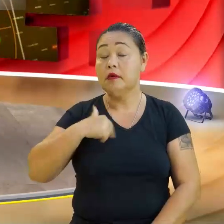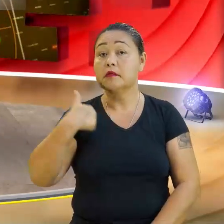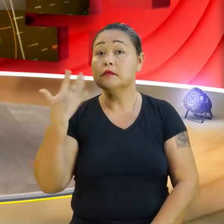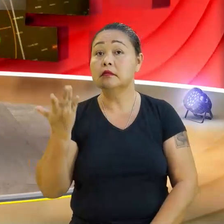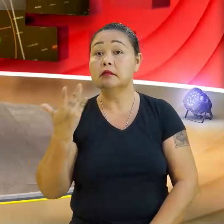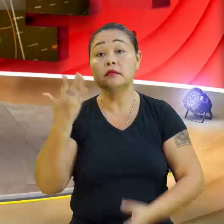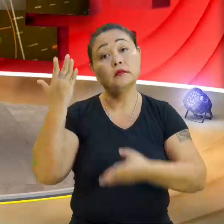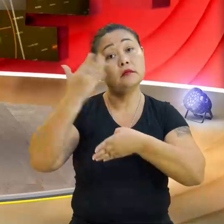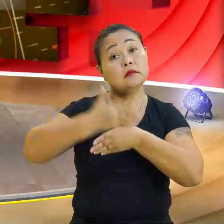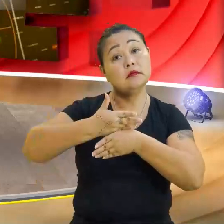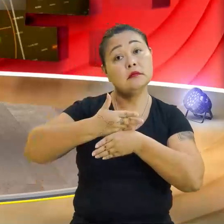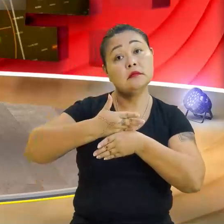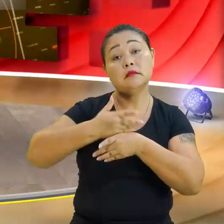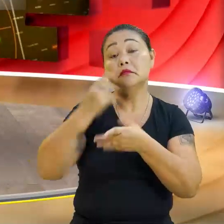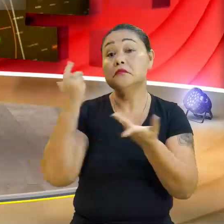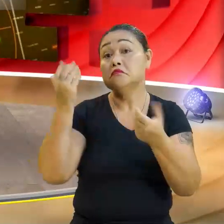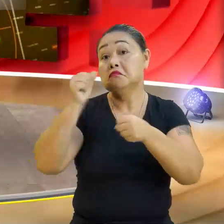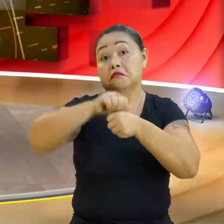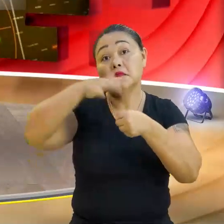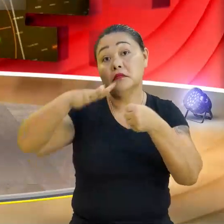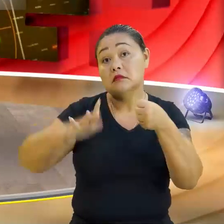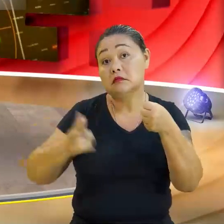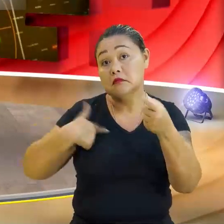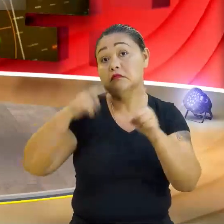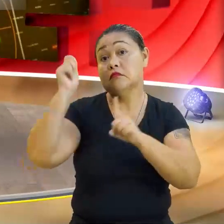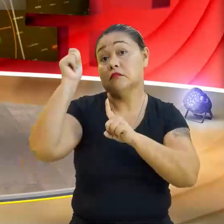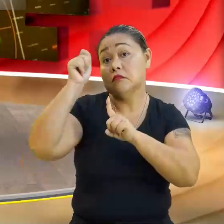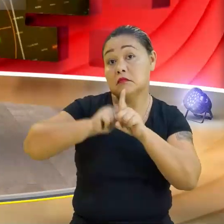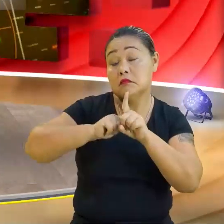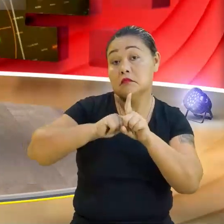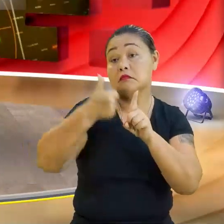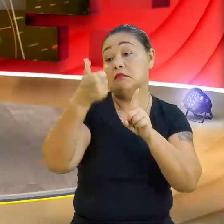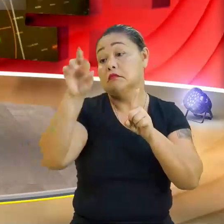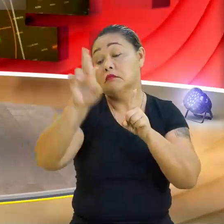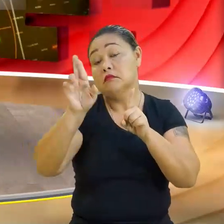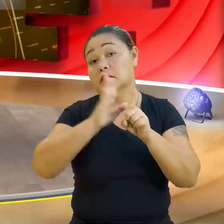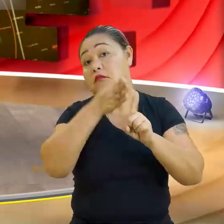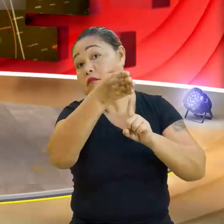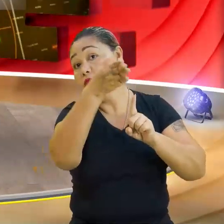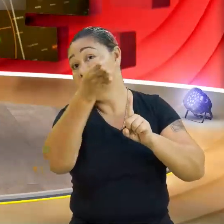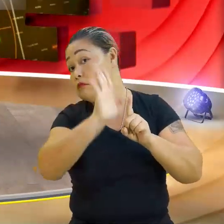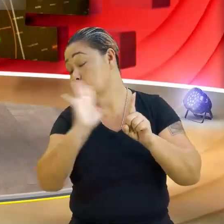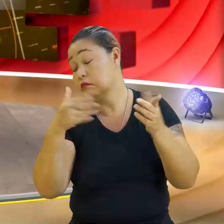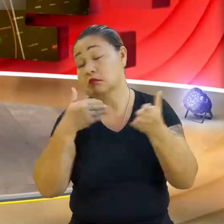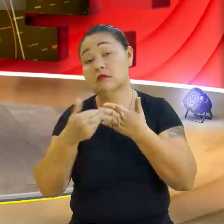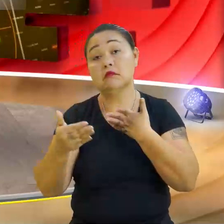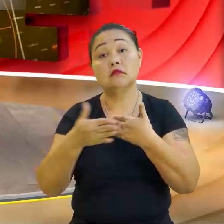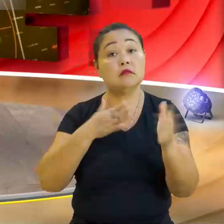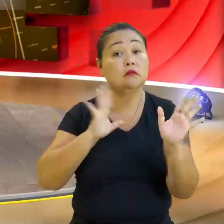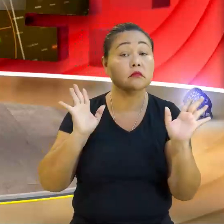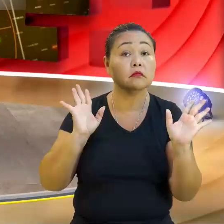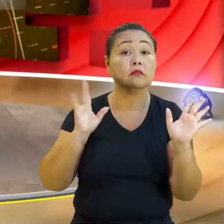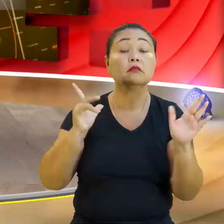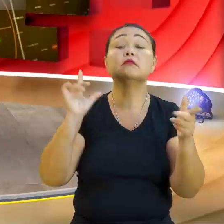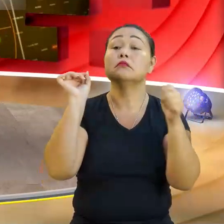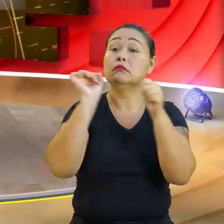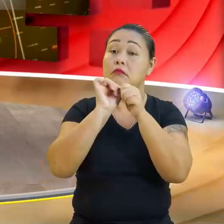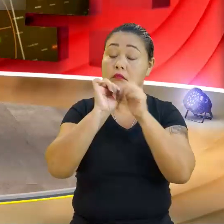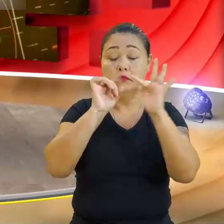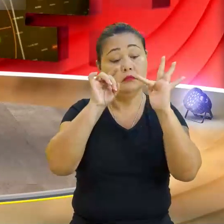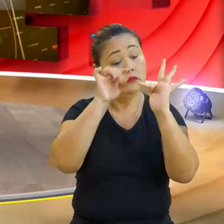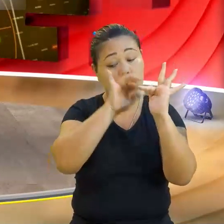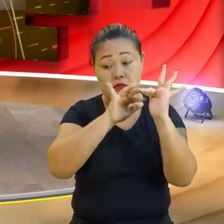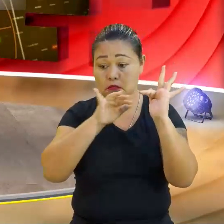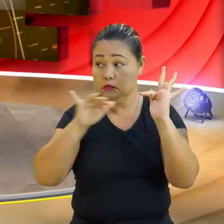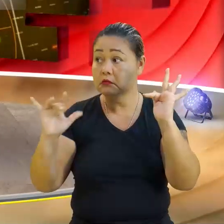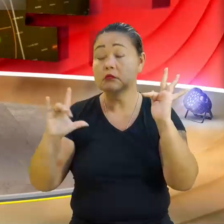taxista e eu coloquei a promoção lá. Nesse mês, eu vou cobrar 10 reais por viagem. Não importa quando você vai. Eu vou ter que fazer um gráfico depois. Como é vai ser